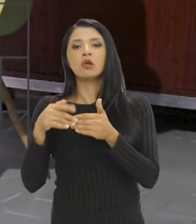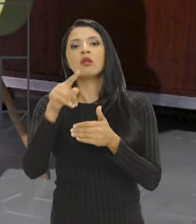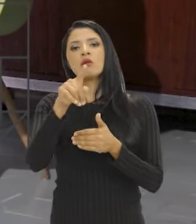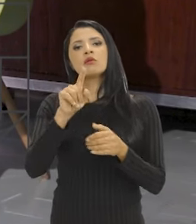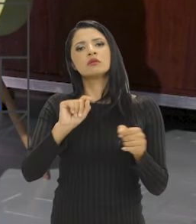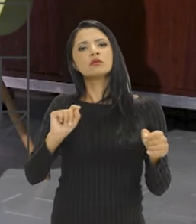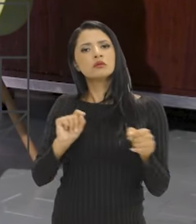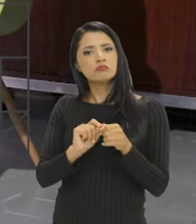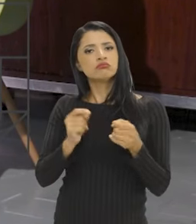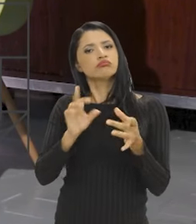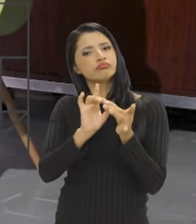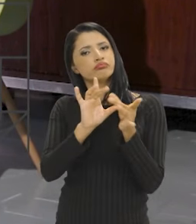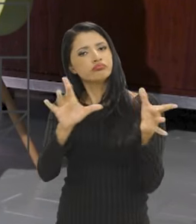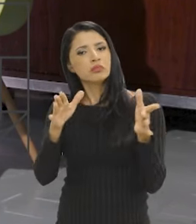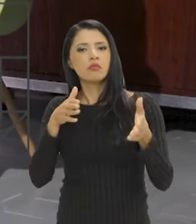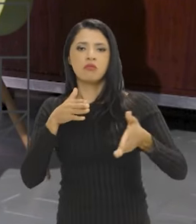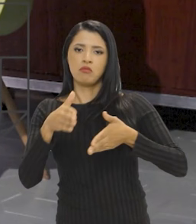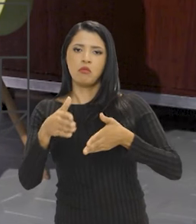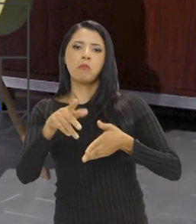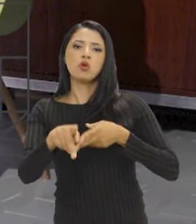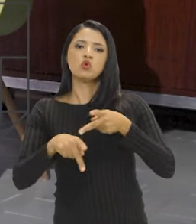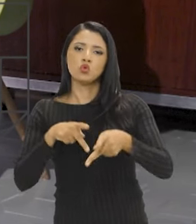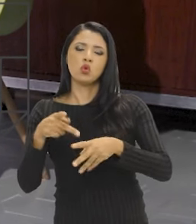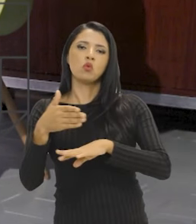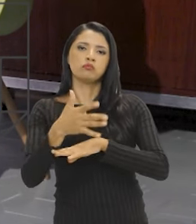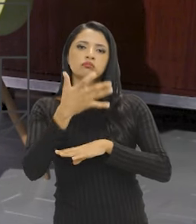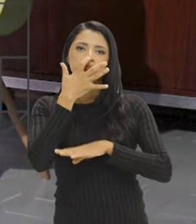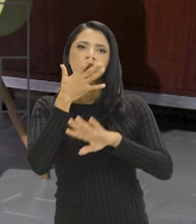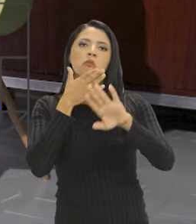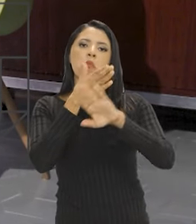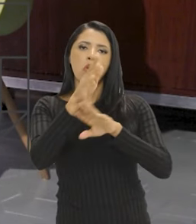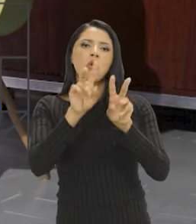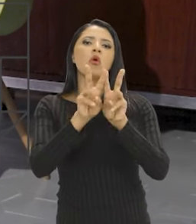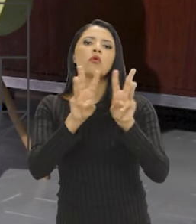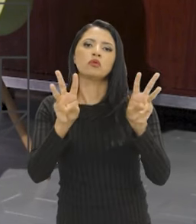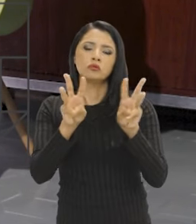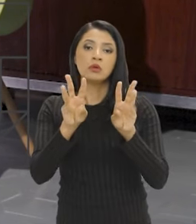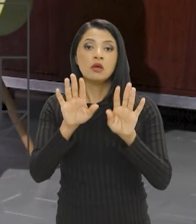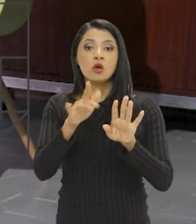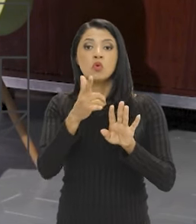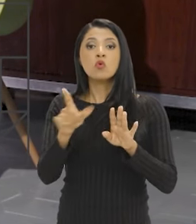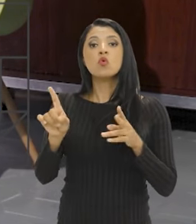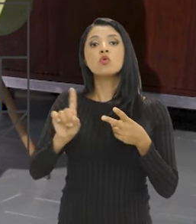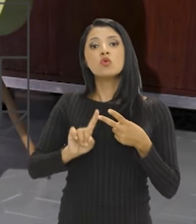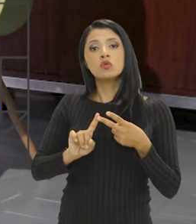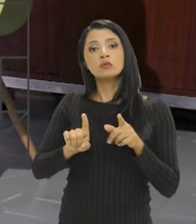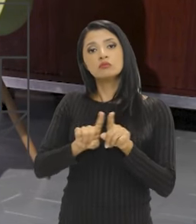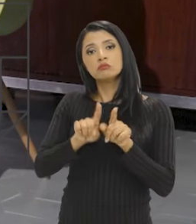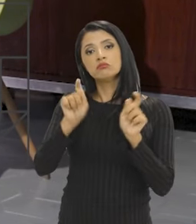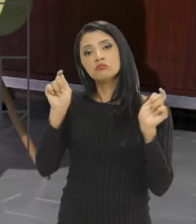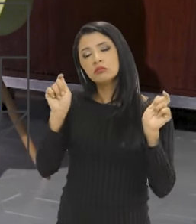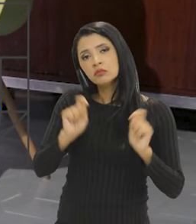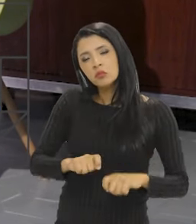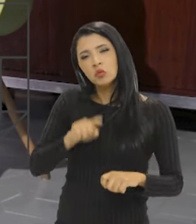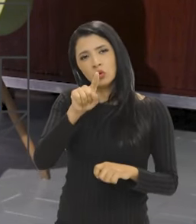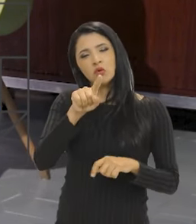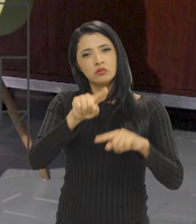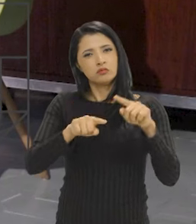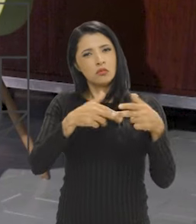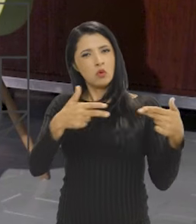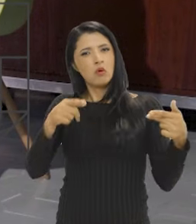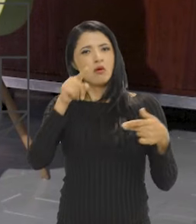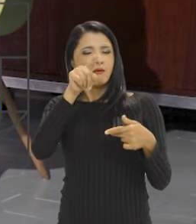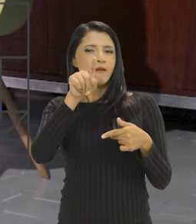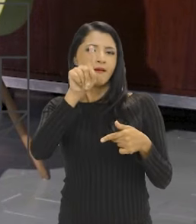disponibilizado ao público. Outra parte, ela serve como